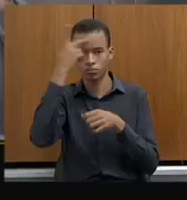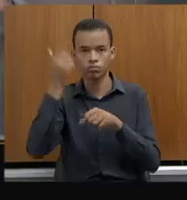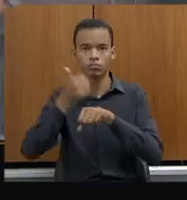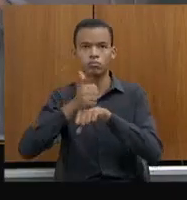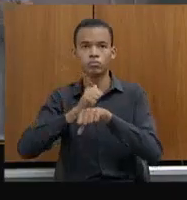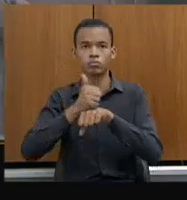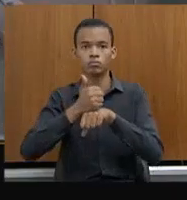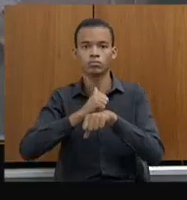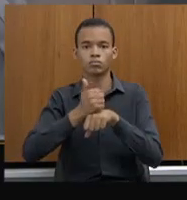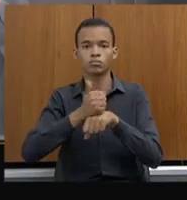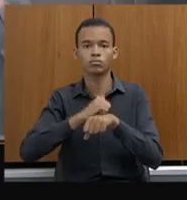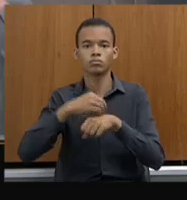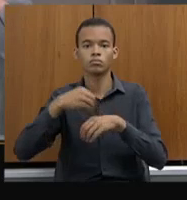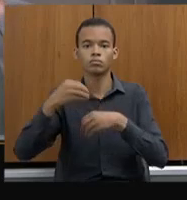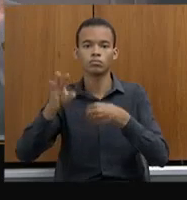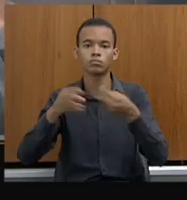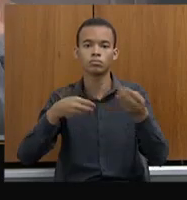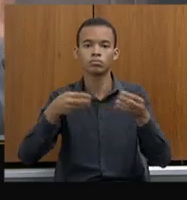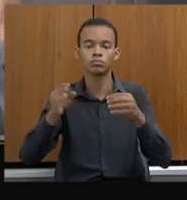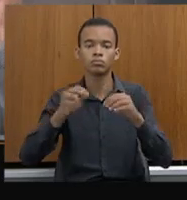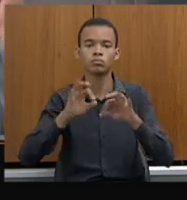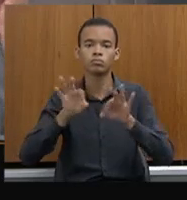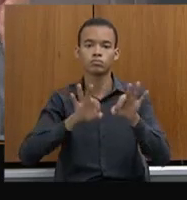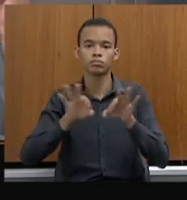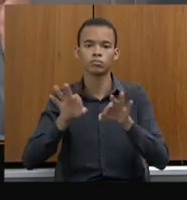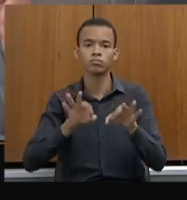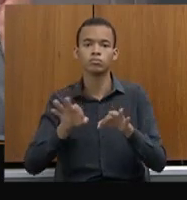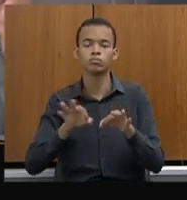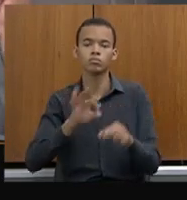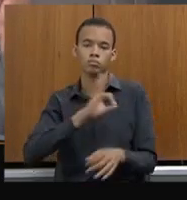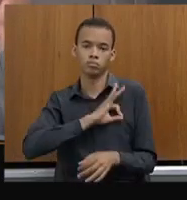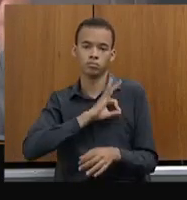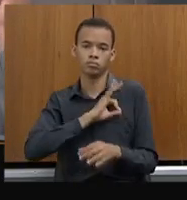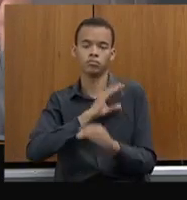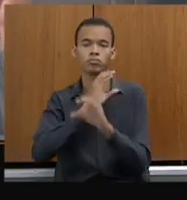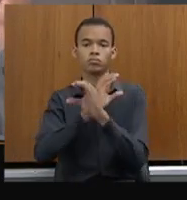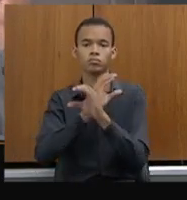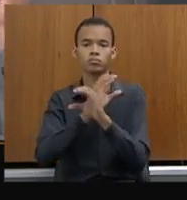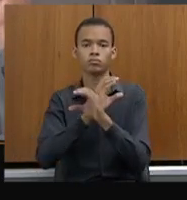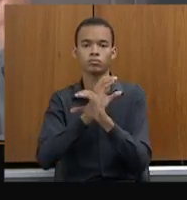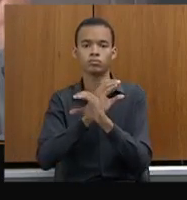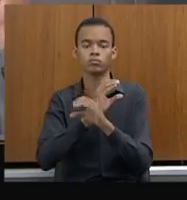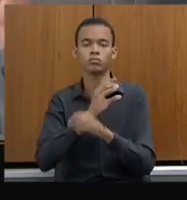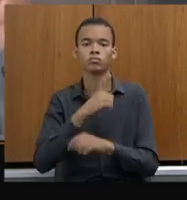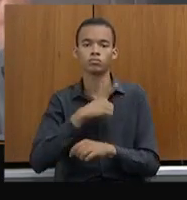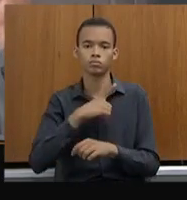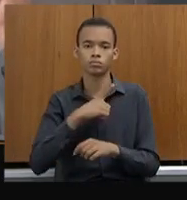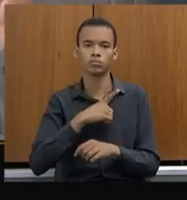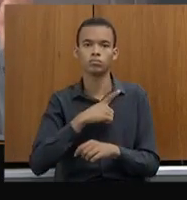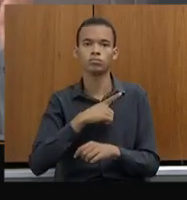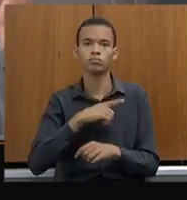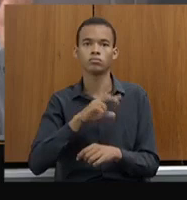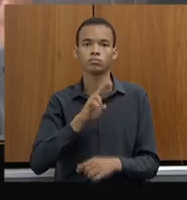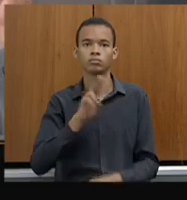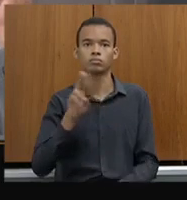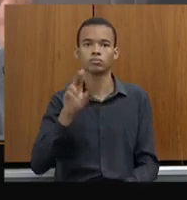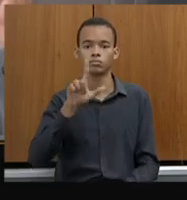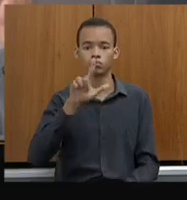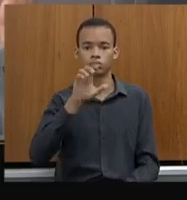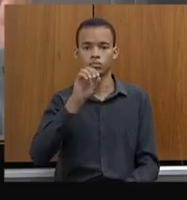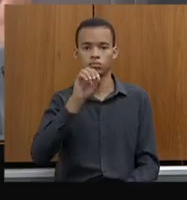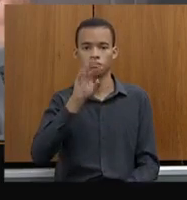que a polícia teve para o chamado lotaciograma, alguns chamam assim,